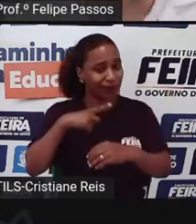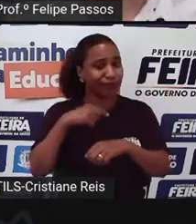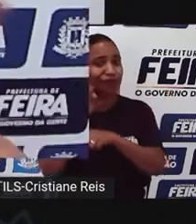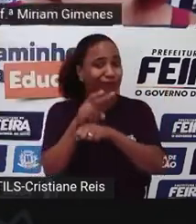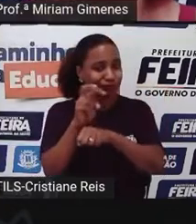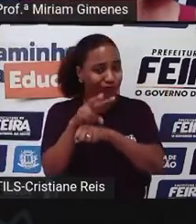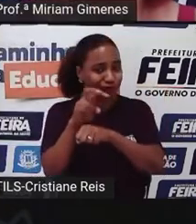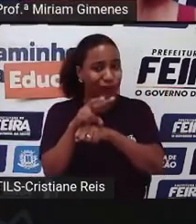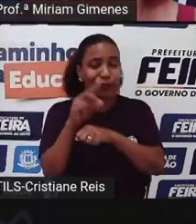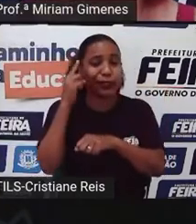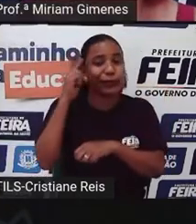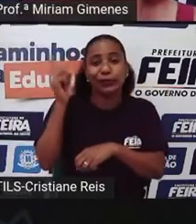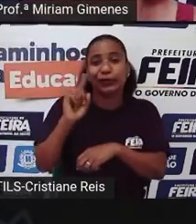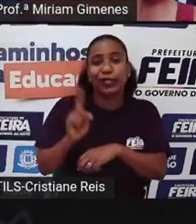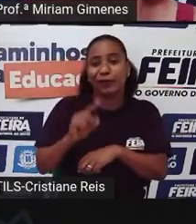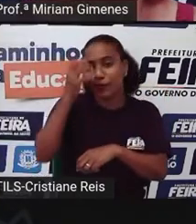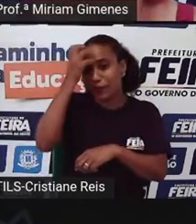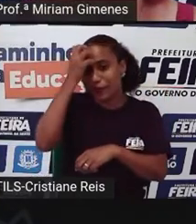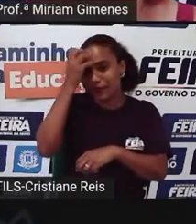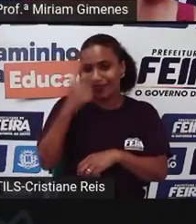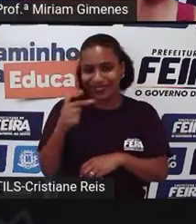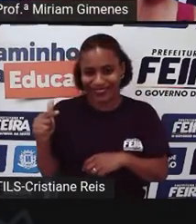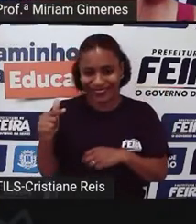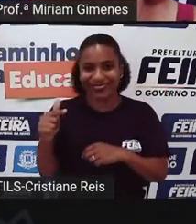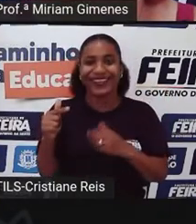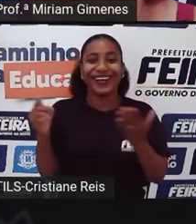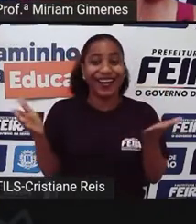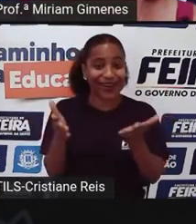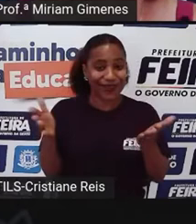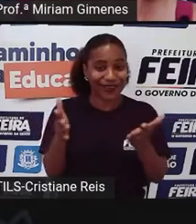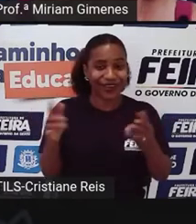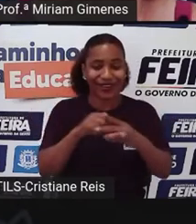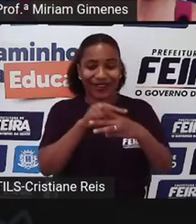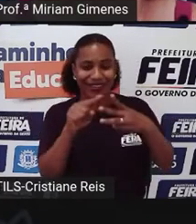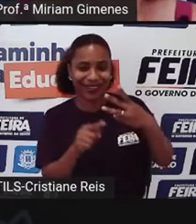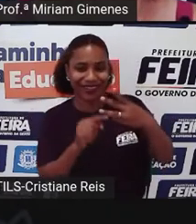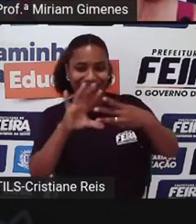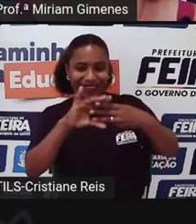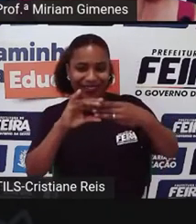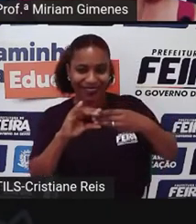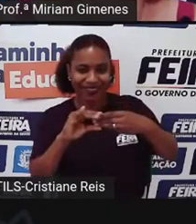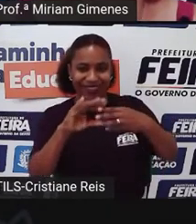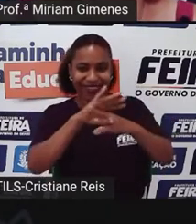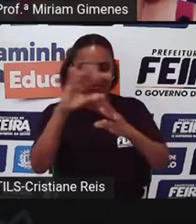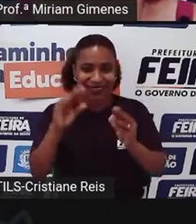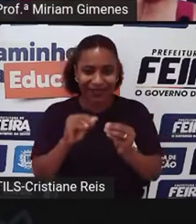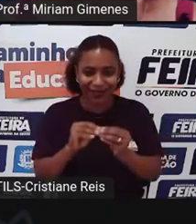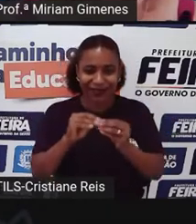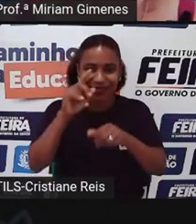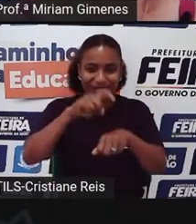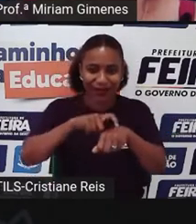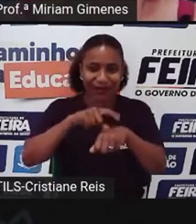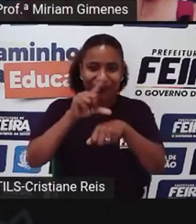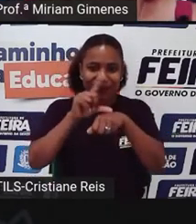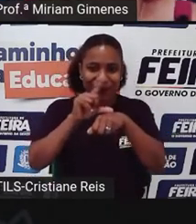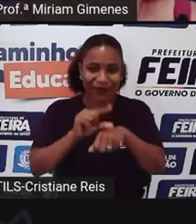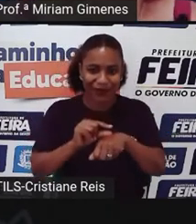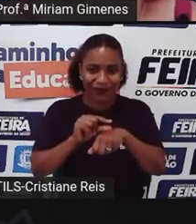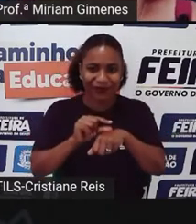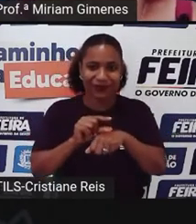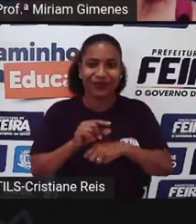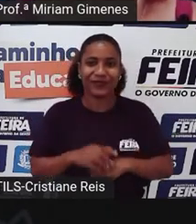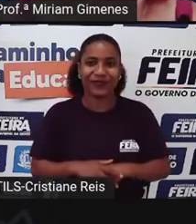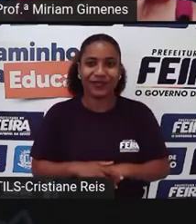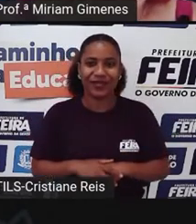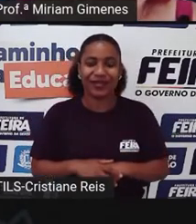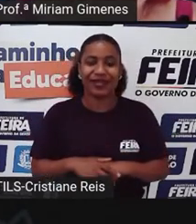Vou condensar Três perguntas Aqui Vou tentar fazer Essa condensação Por causa Do nosso tempo Certo Antes